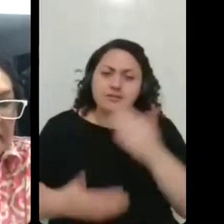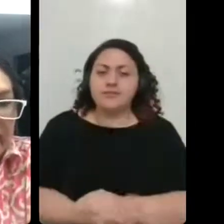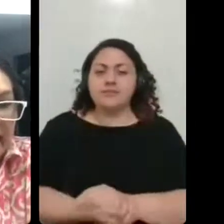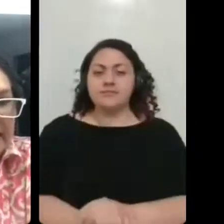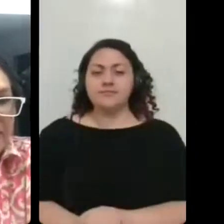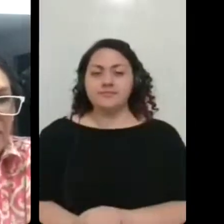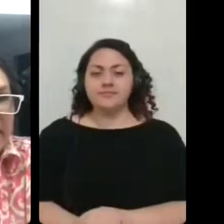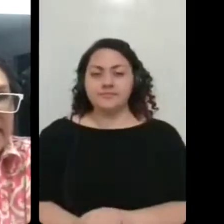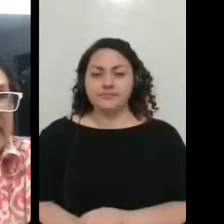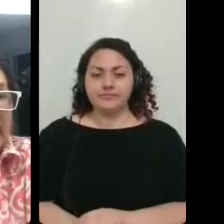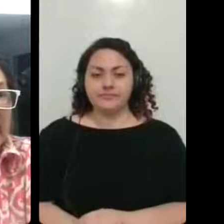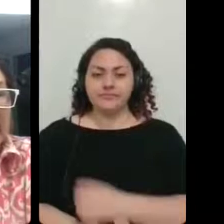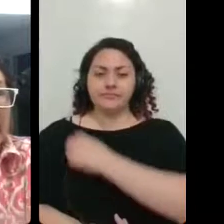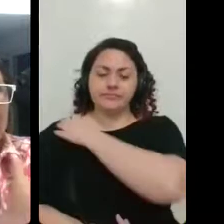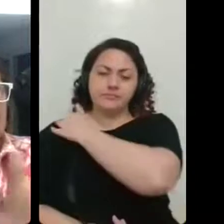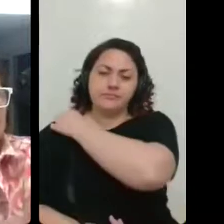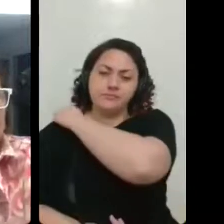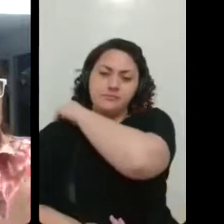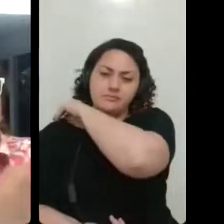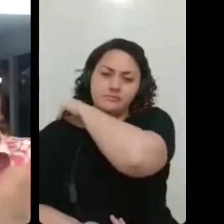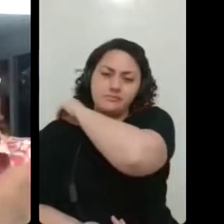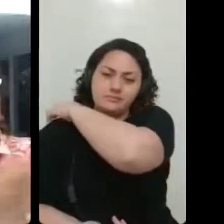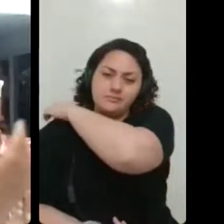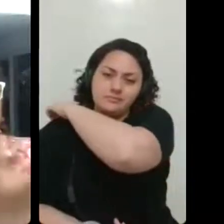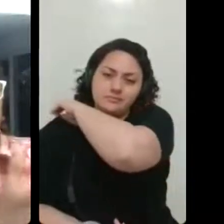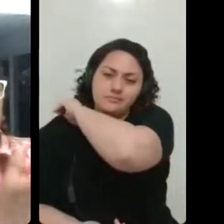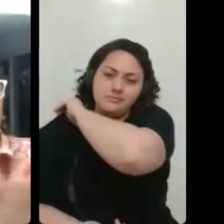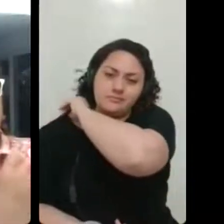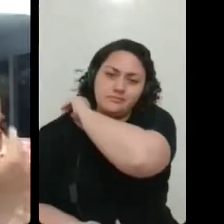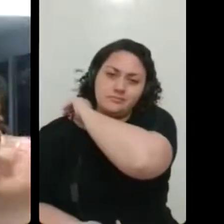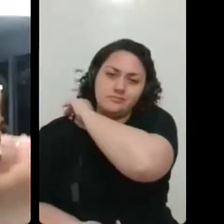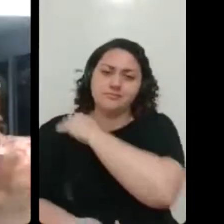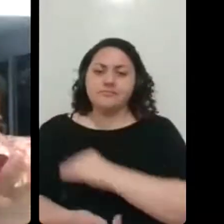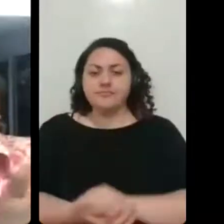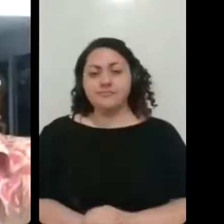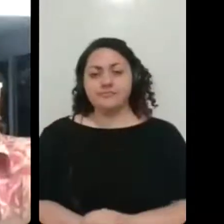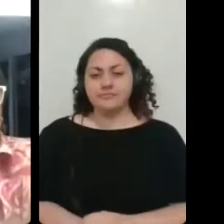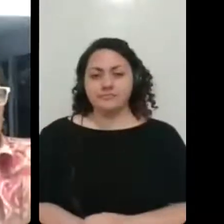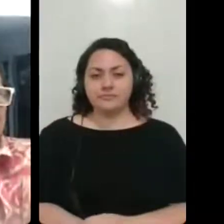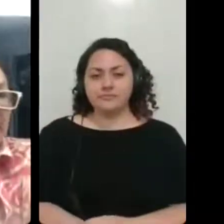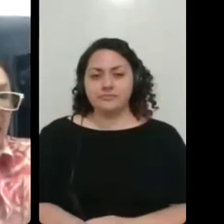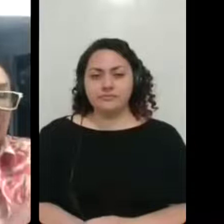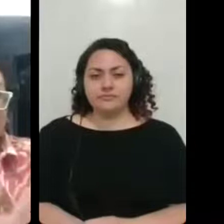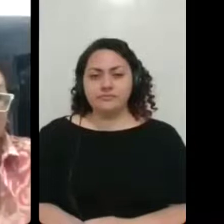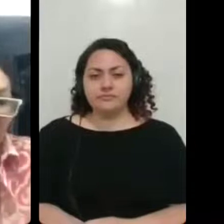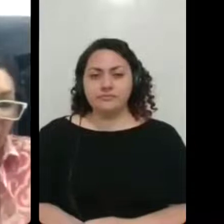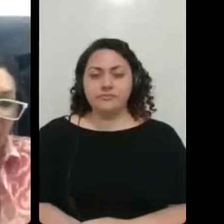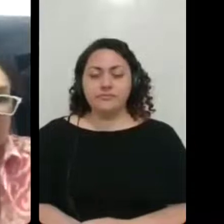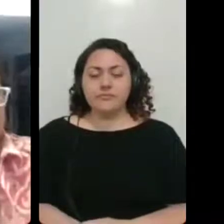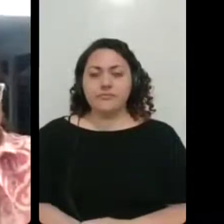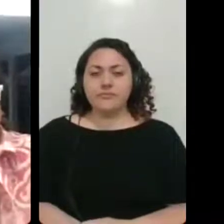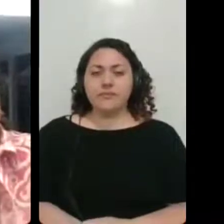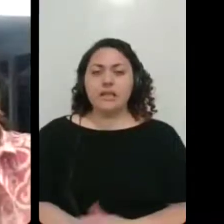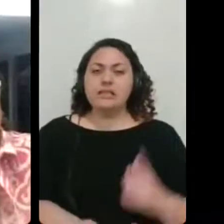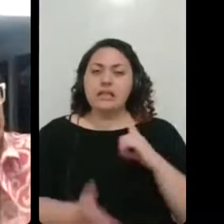E essas coisas que mexeram, né? As dificuldades foram sendo superadas. Pra quem me